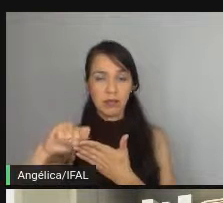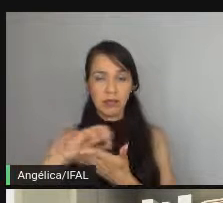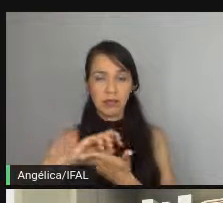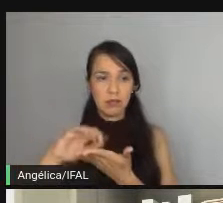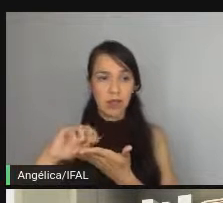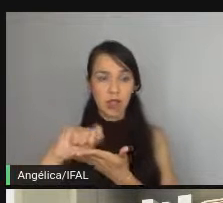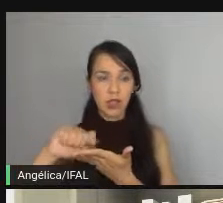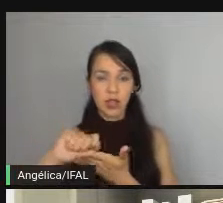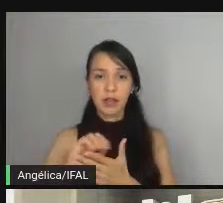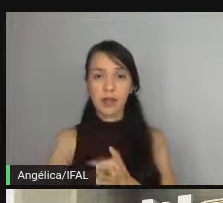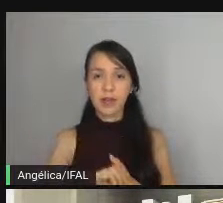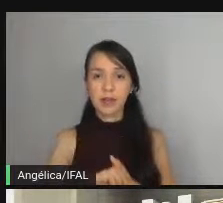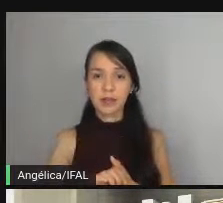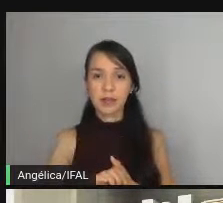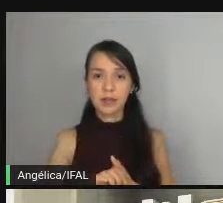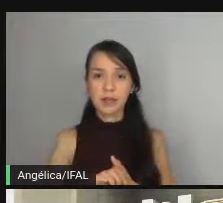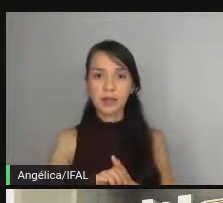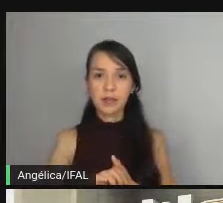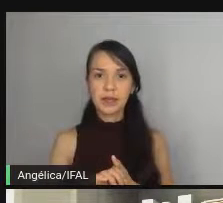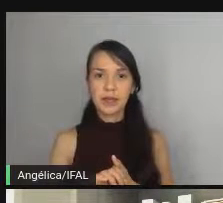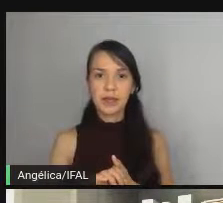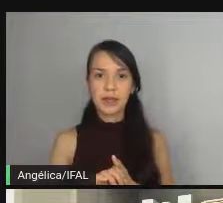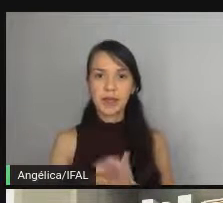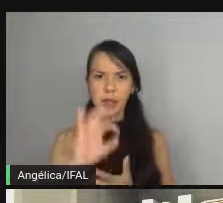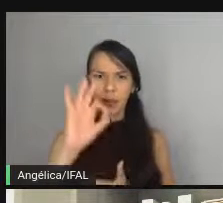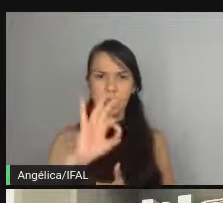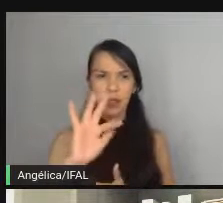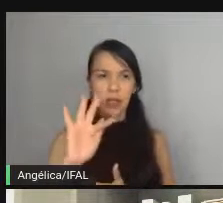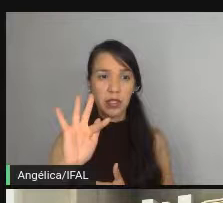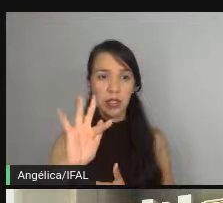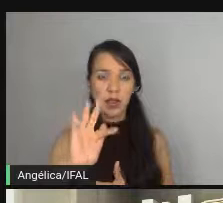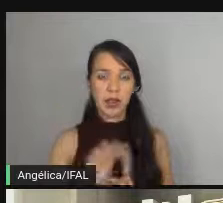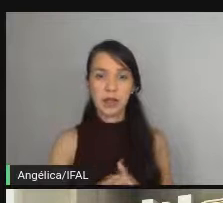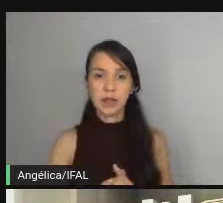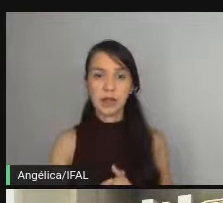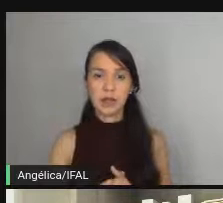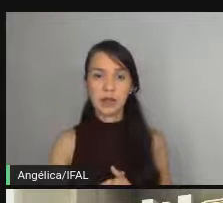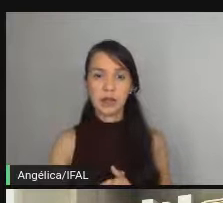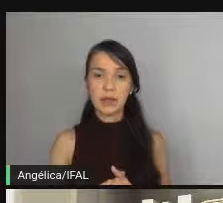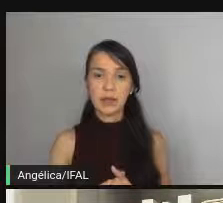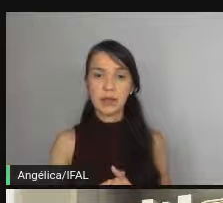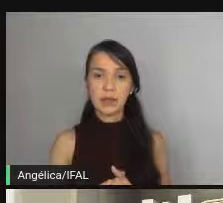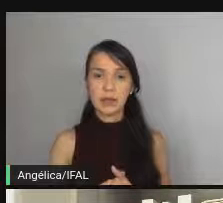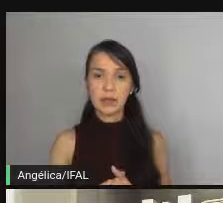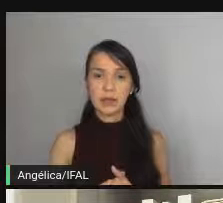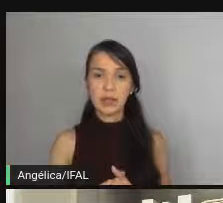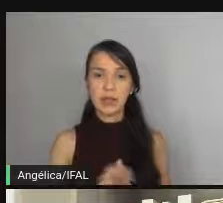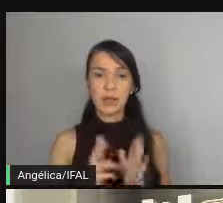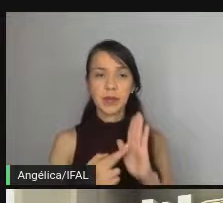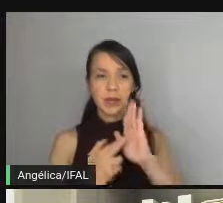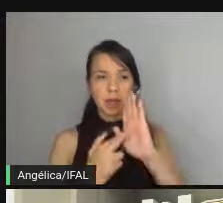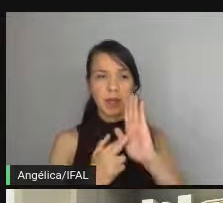formatado para float tá resultado